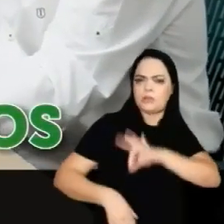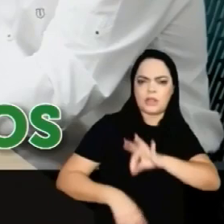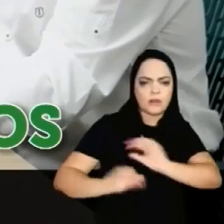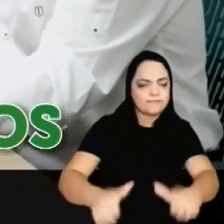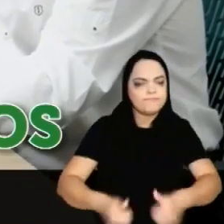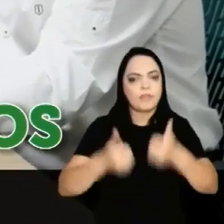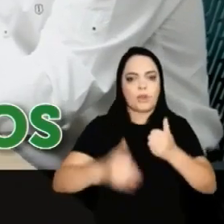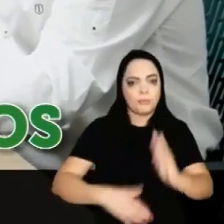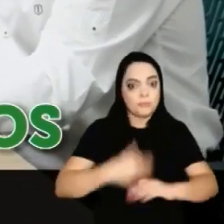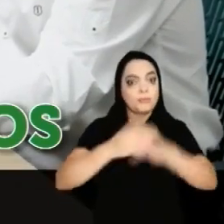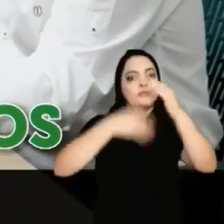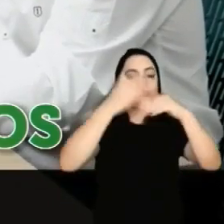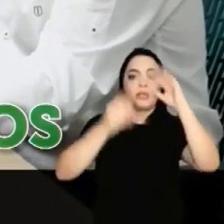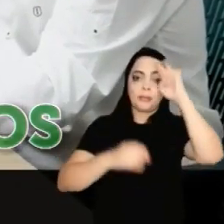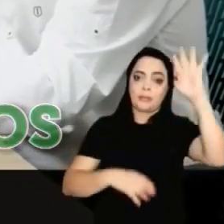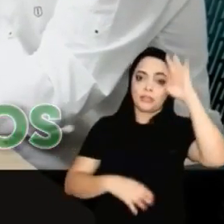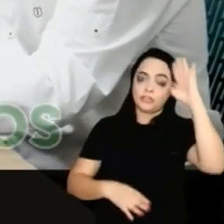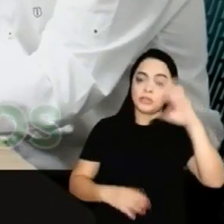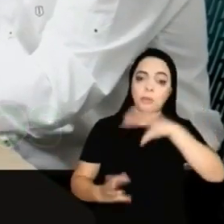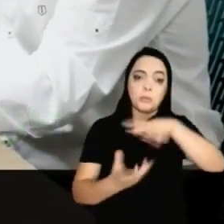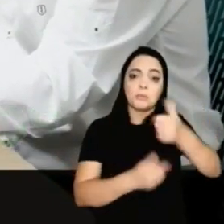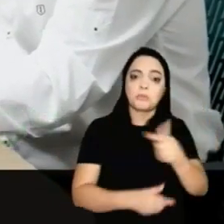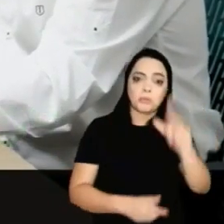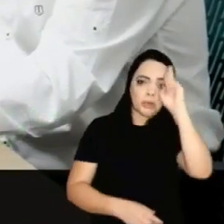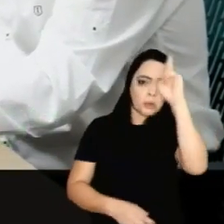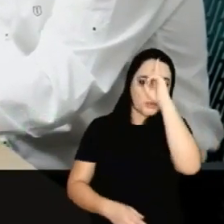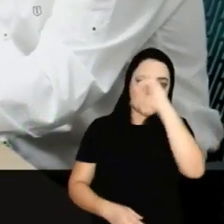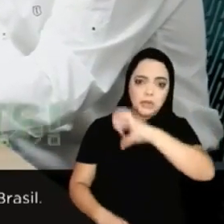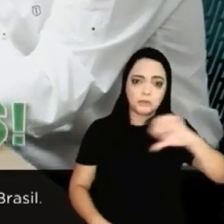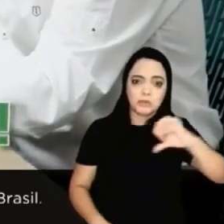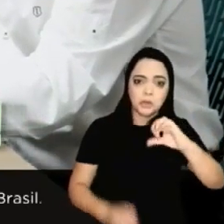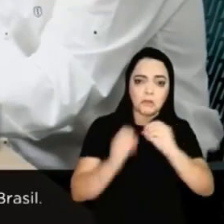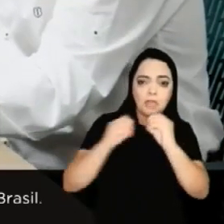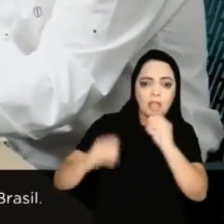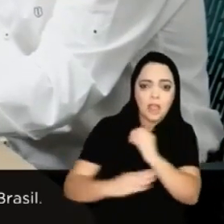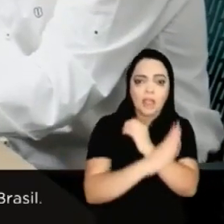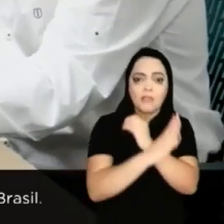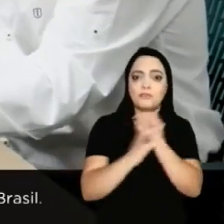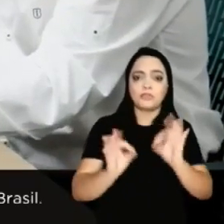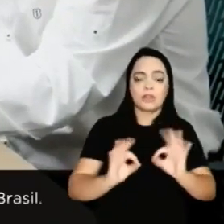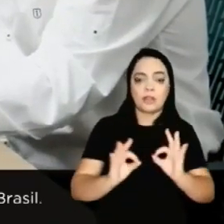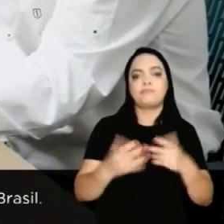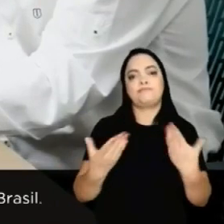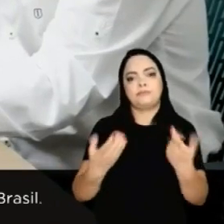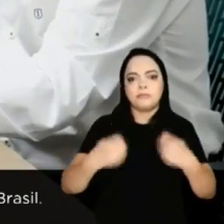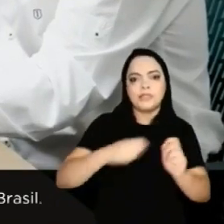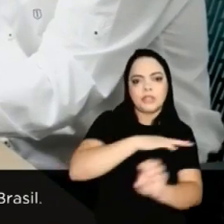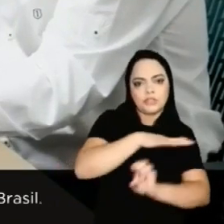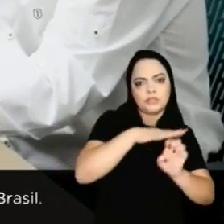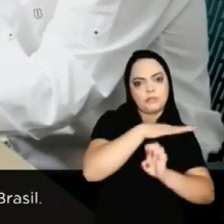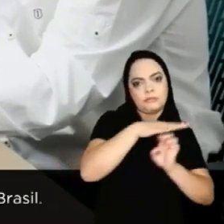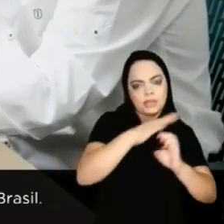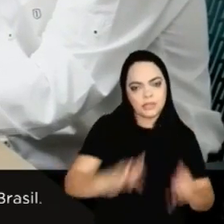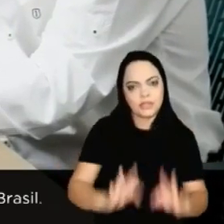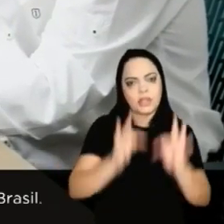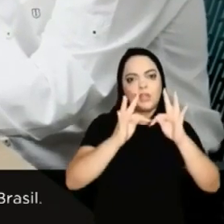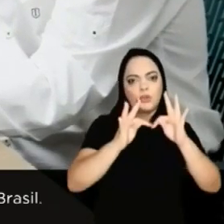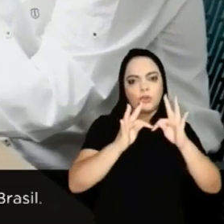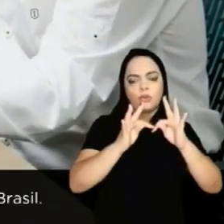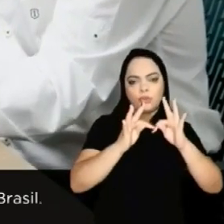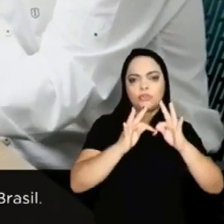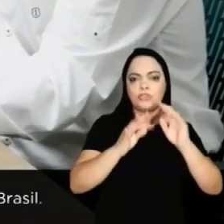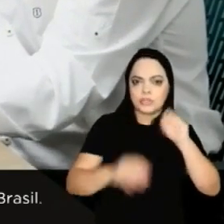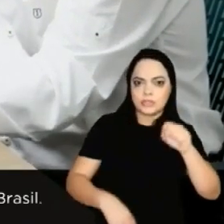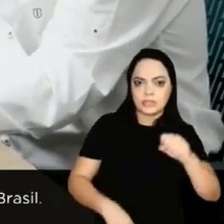prosperidade Imagina um mundo sem Uber, sem 99, sem refúgio Então startup, inovação é fundamental para o município,